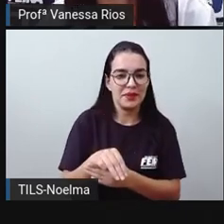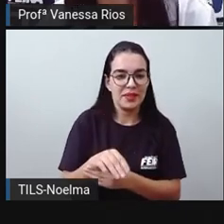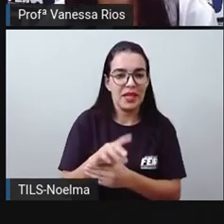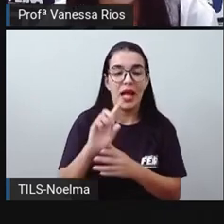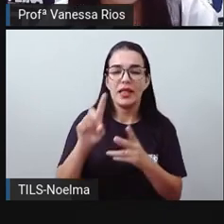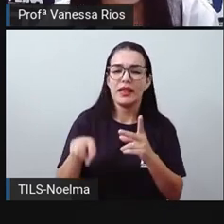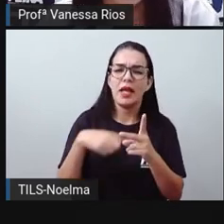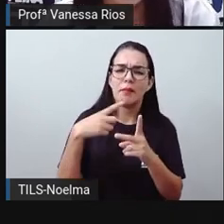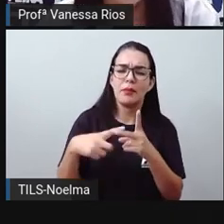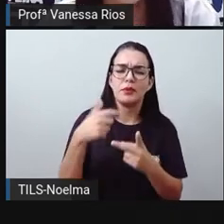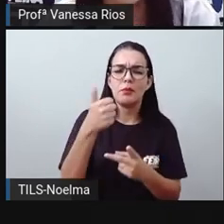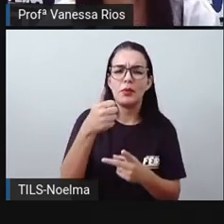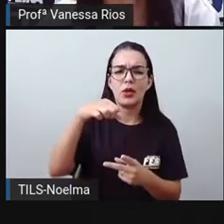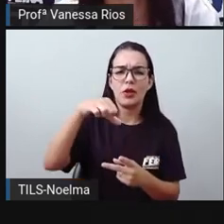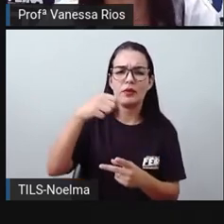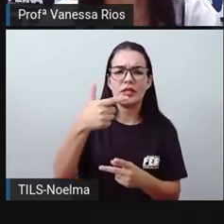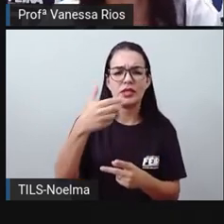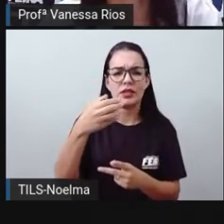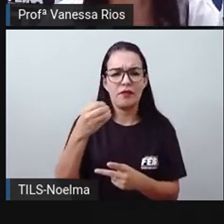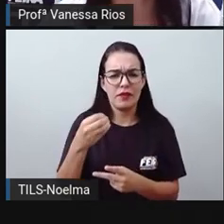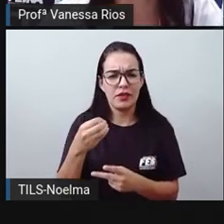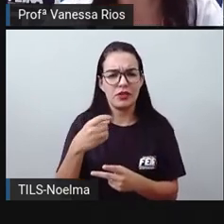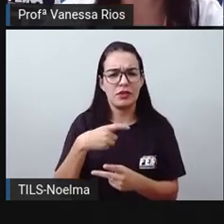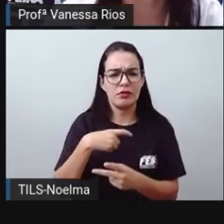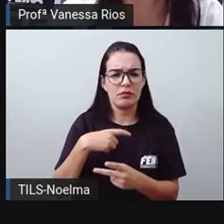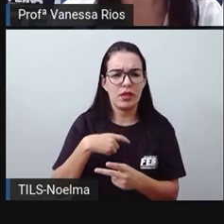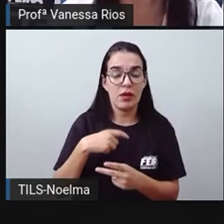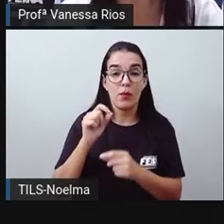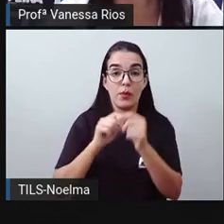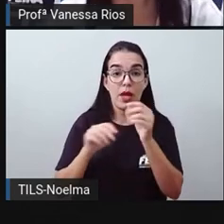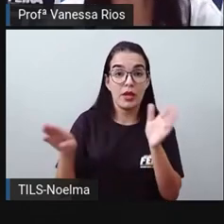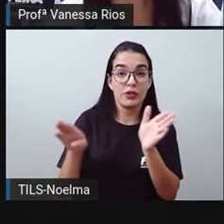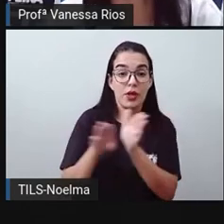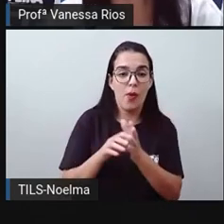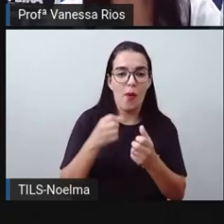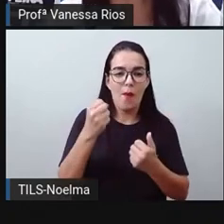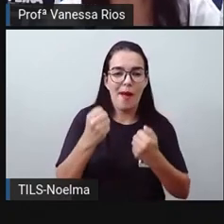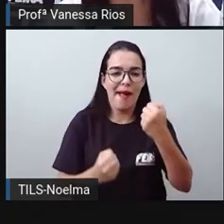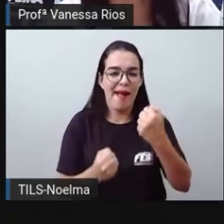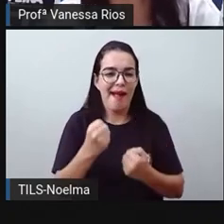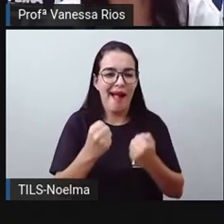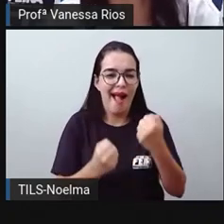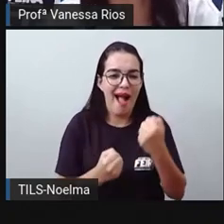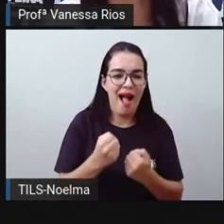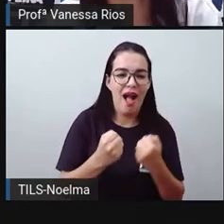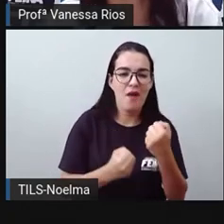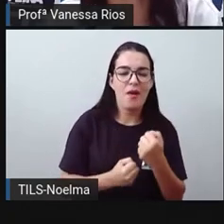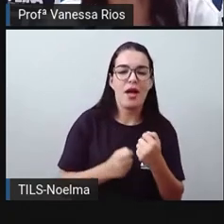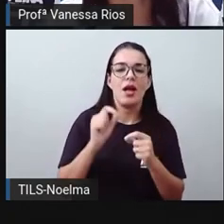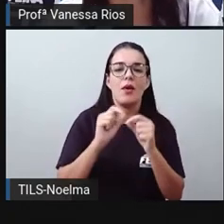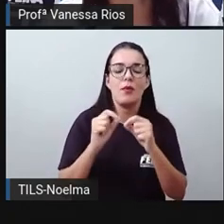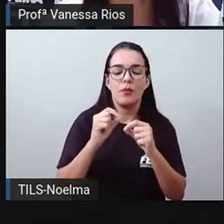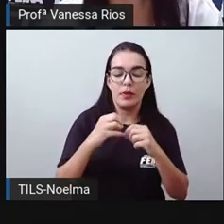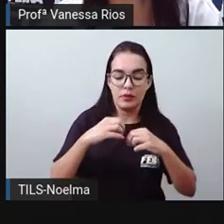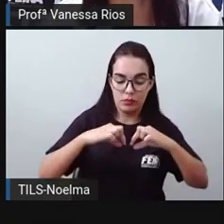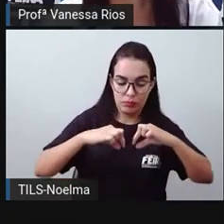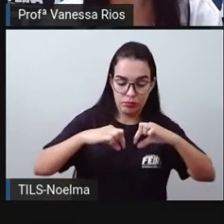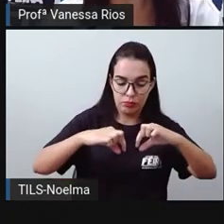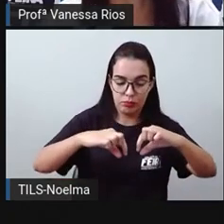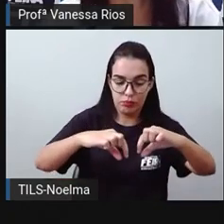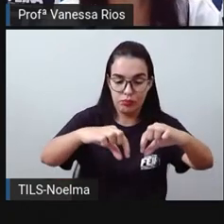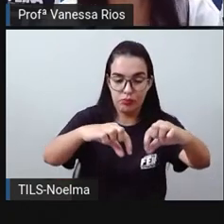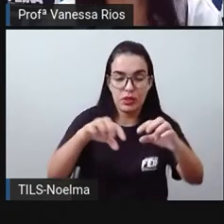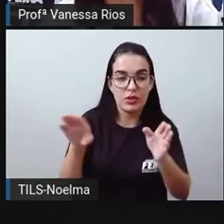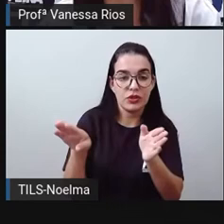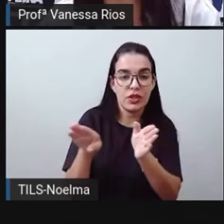1920, com o advento da era do automóvel, as ferrovias entraram numa fase de estagnação,